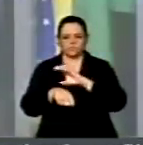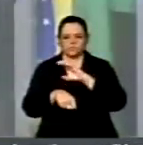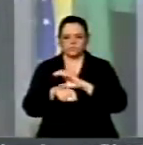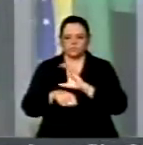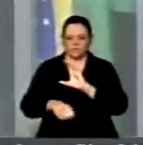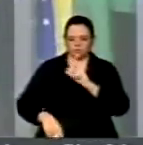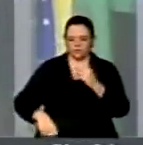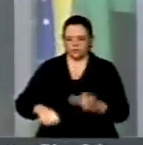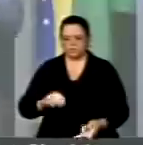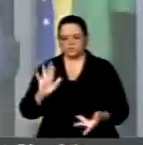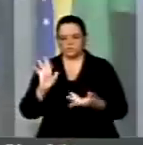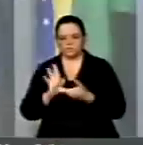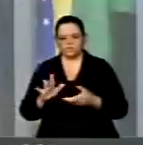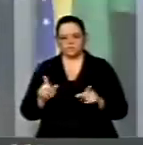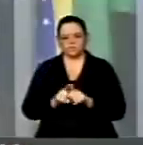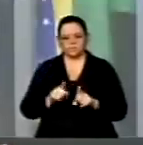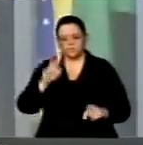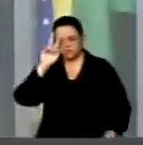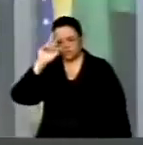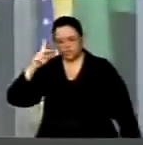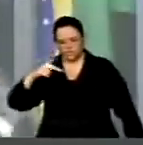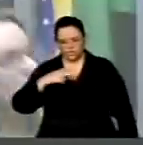a esta Casa e a nós mesmos.